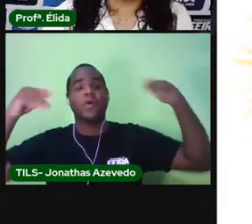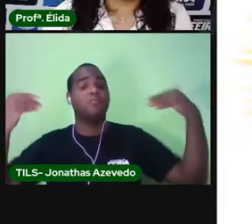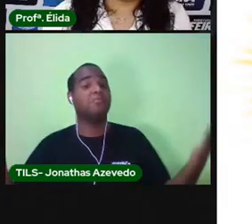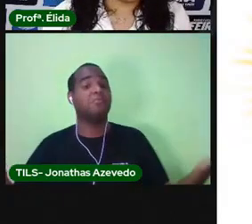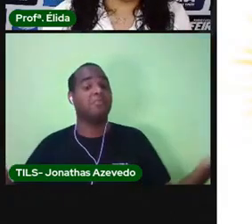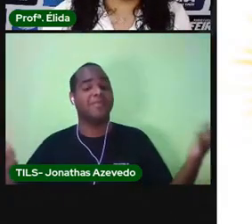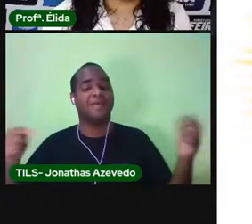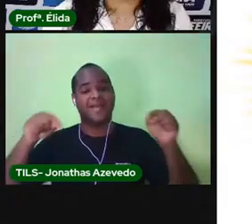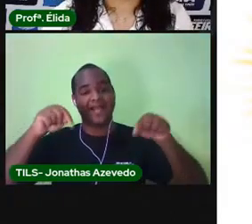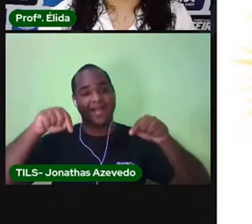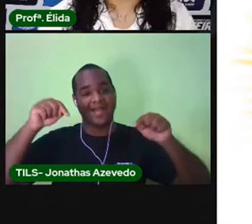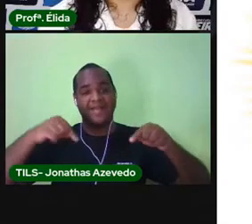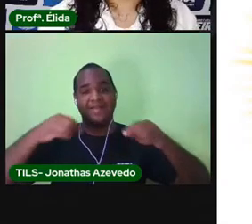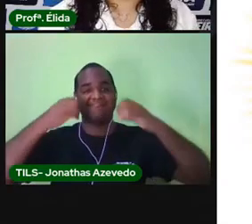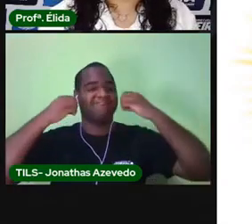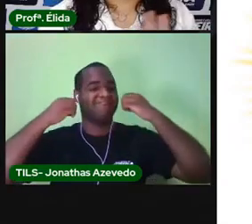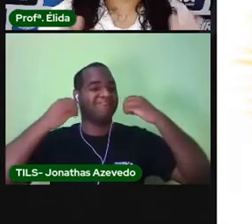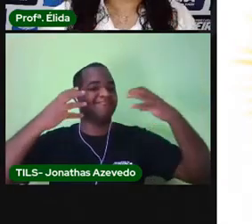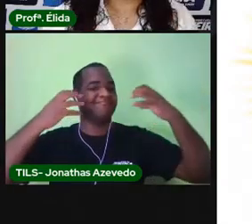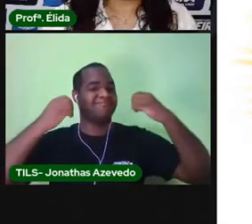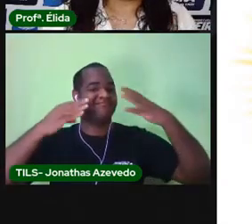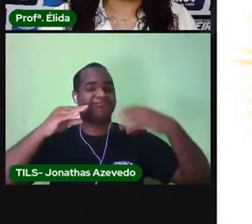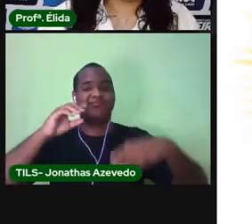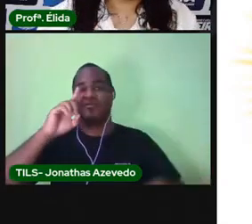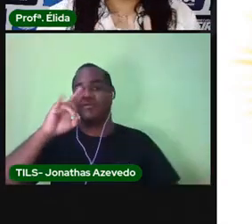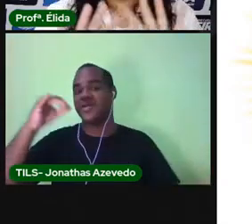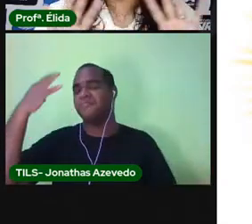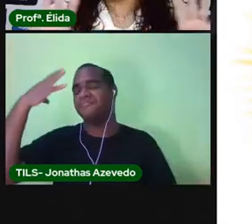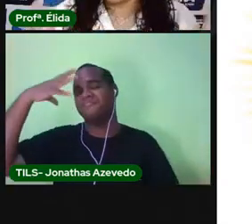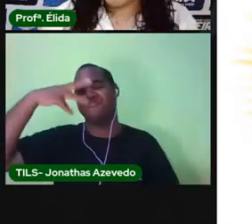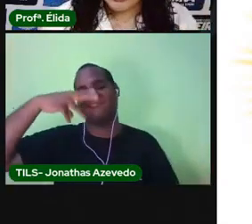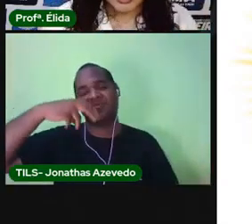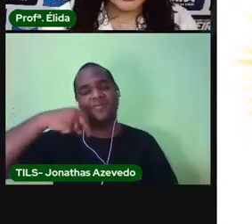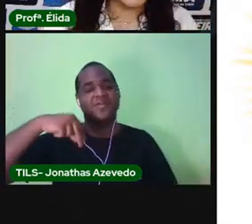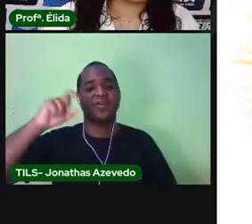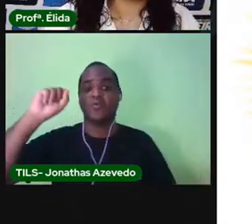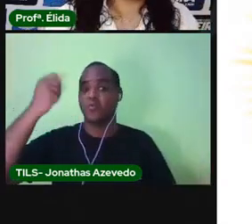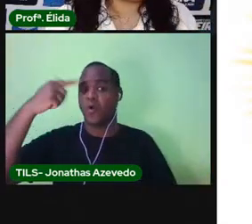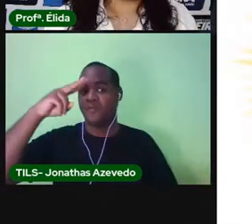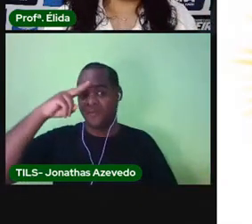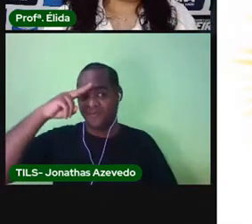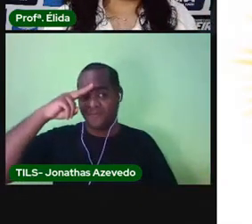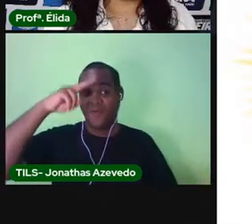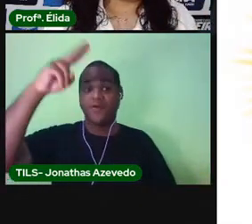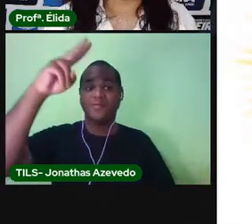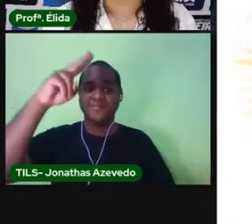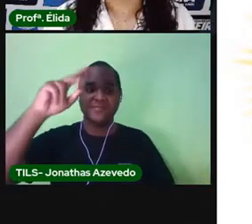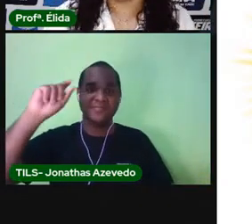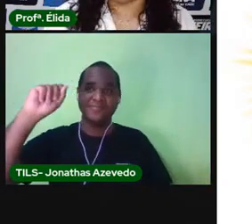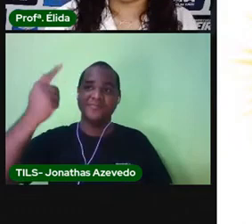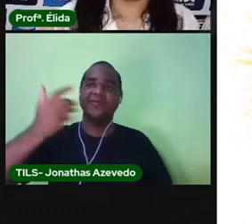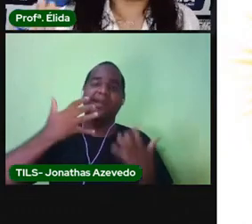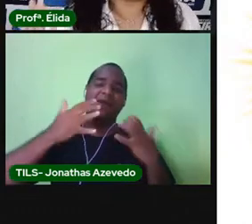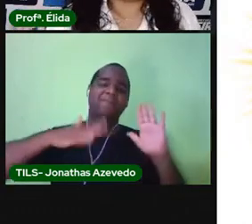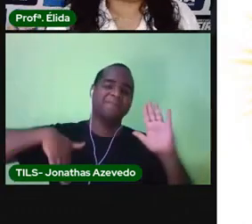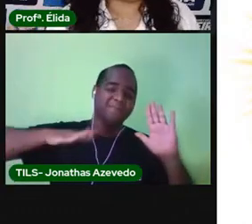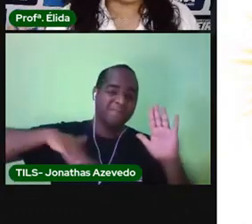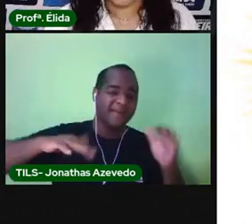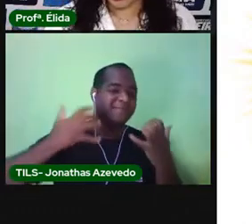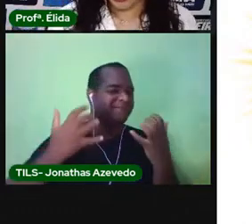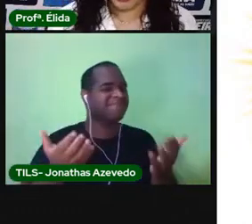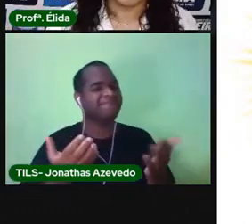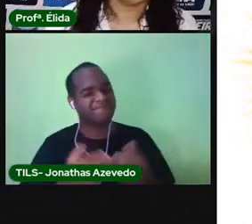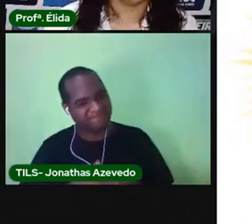Aqui, a Proelda tá hoje, tá um dia lindo, um solzão. Sabe aquele sol que pede praia? Pronto, é